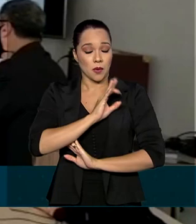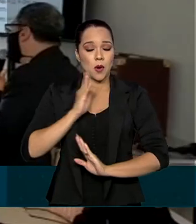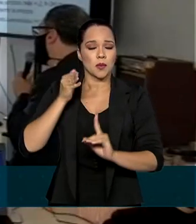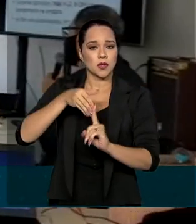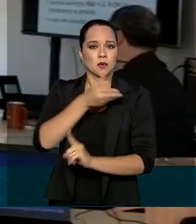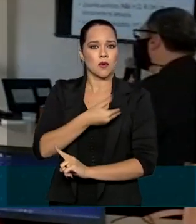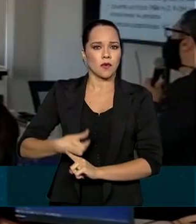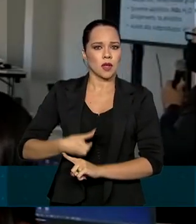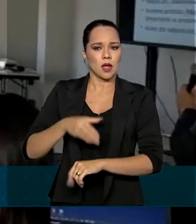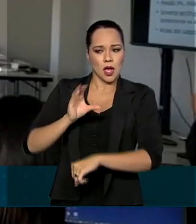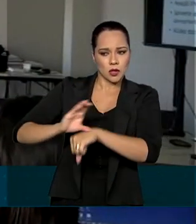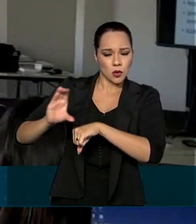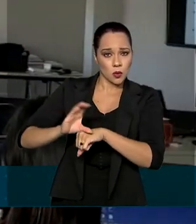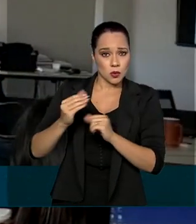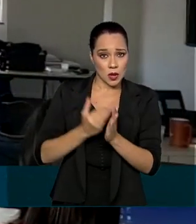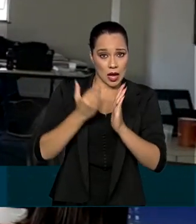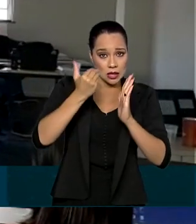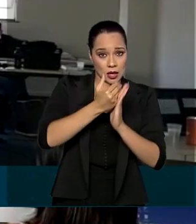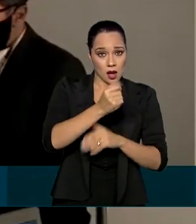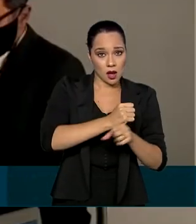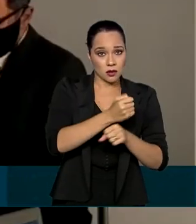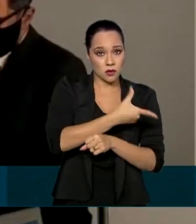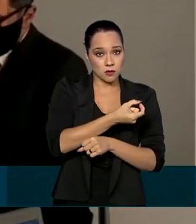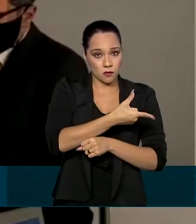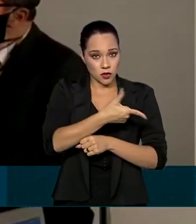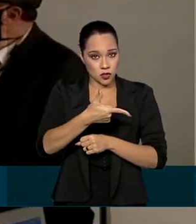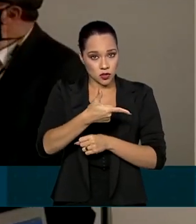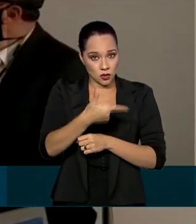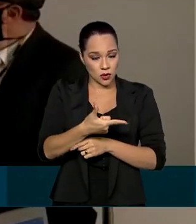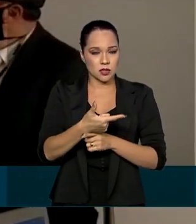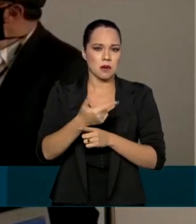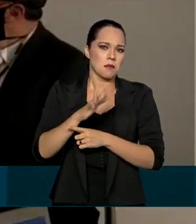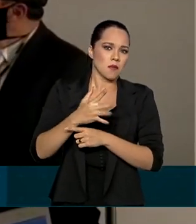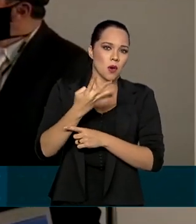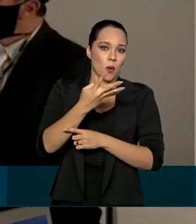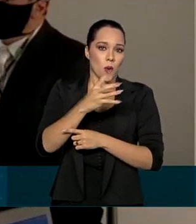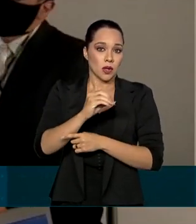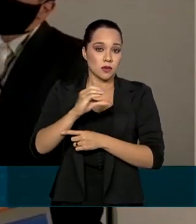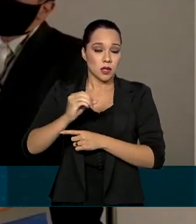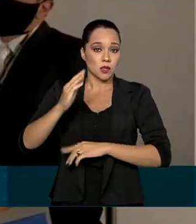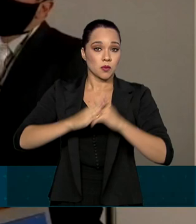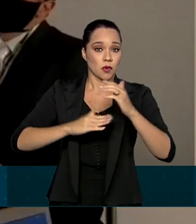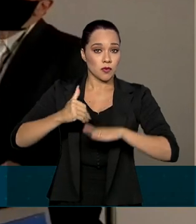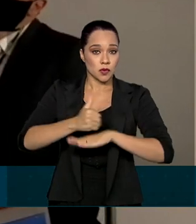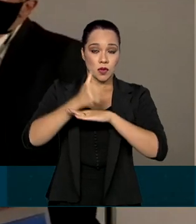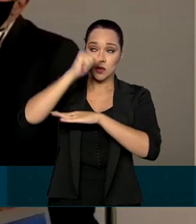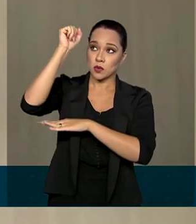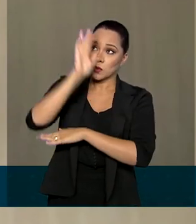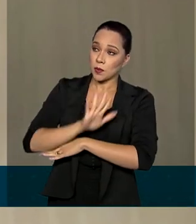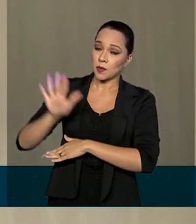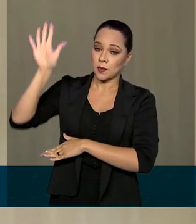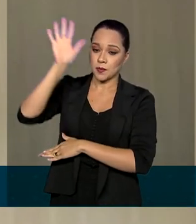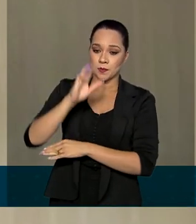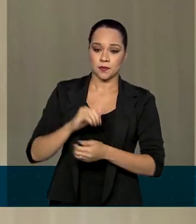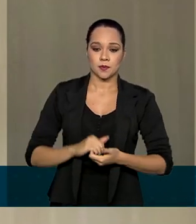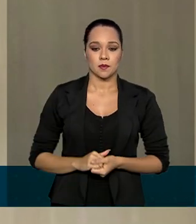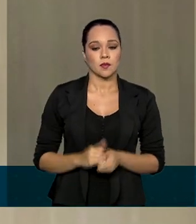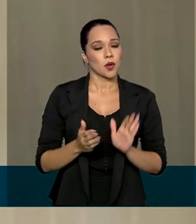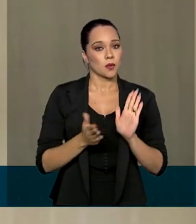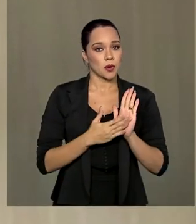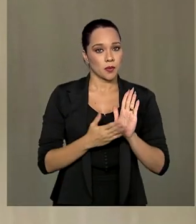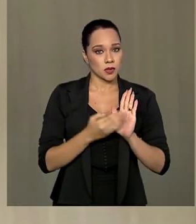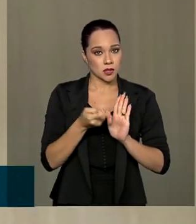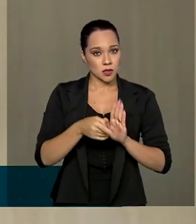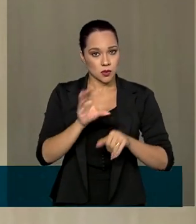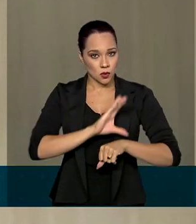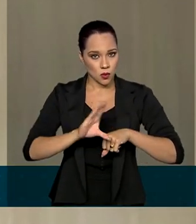capacitar até 2022 cerca de 400 profissionais em todo o país. O propósito desse curso é